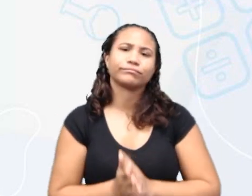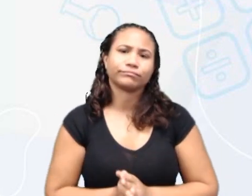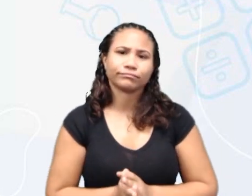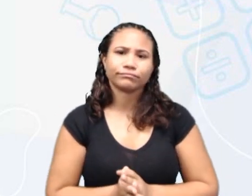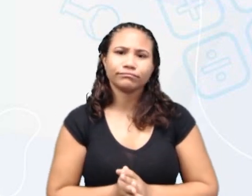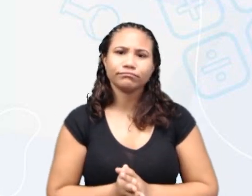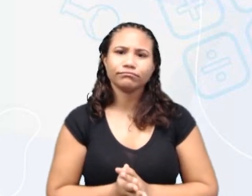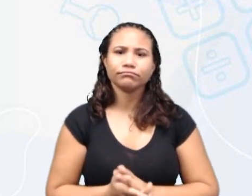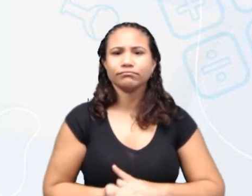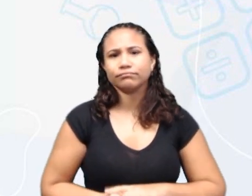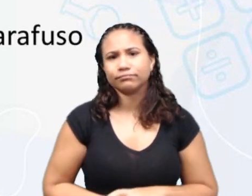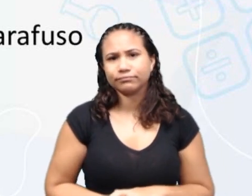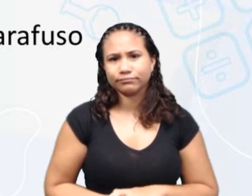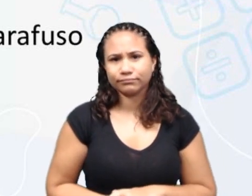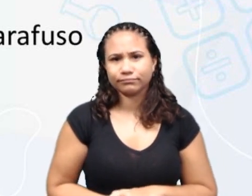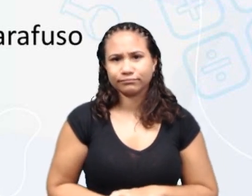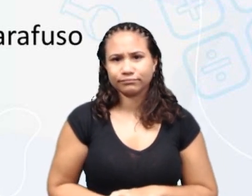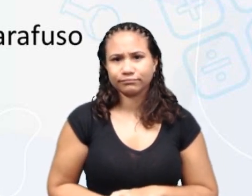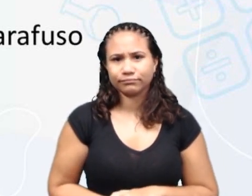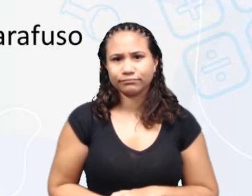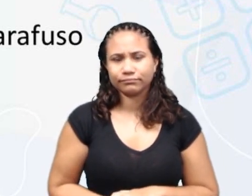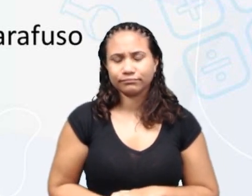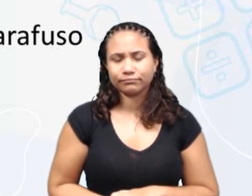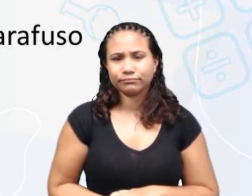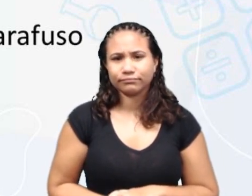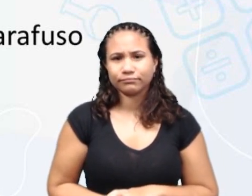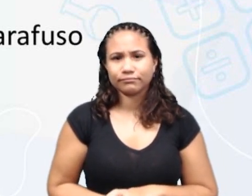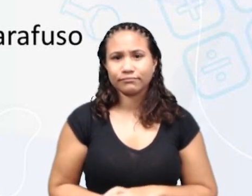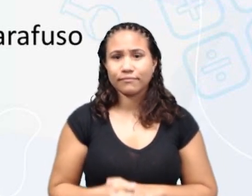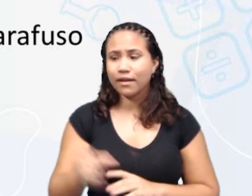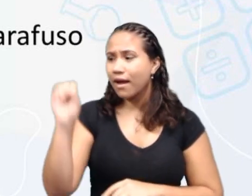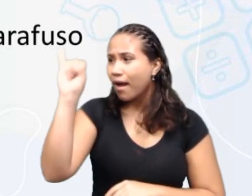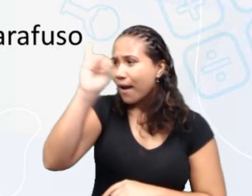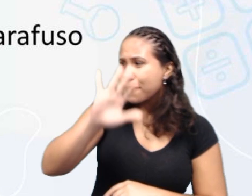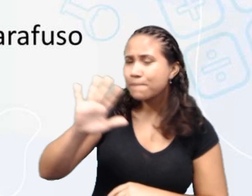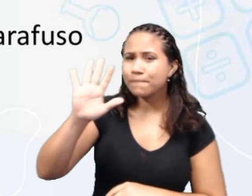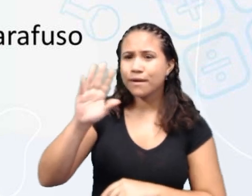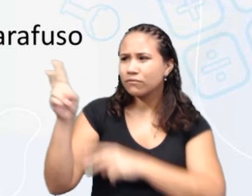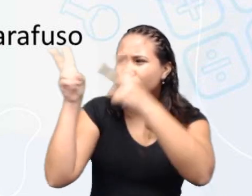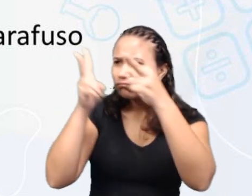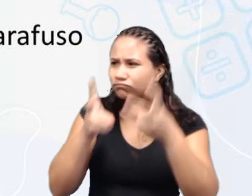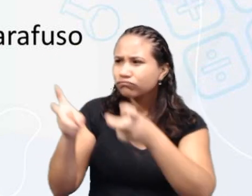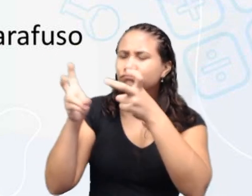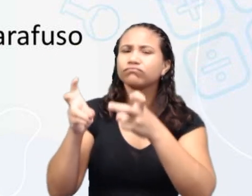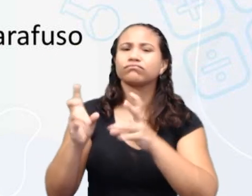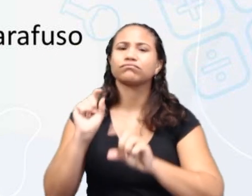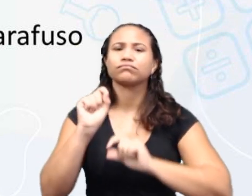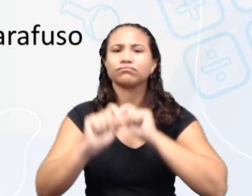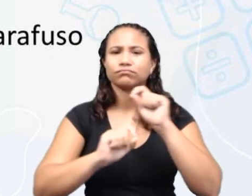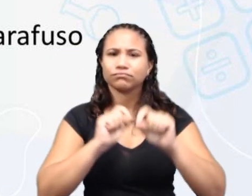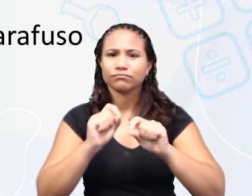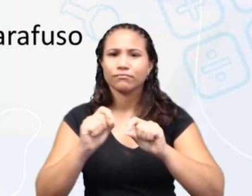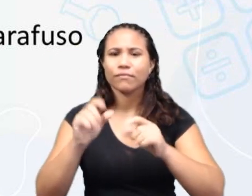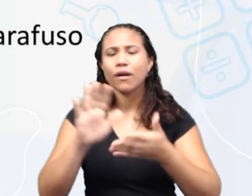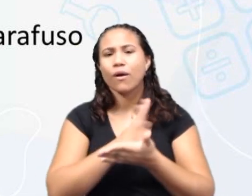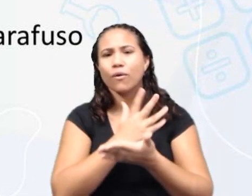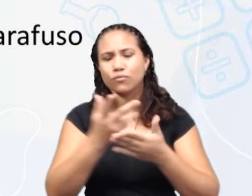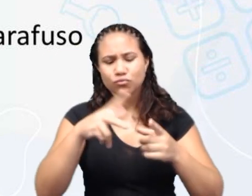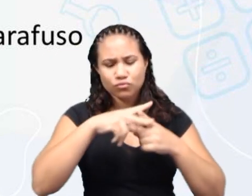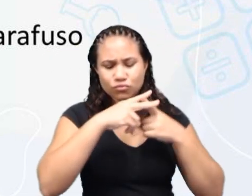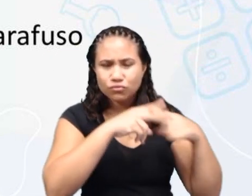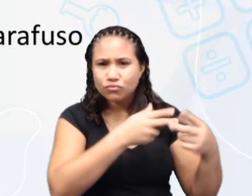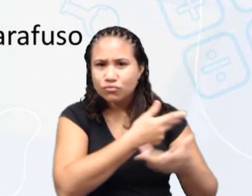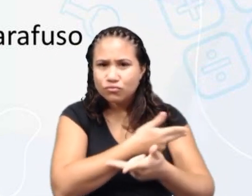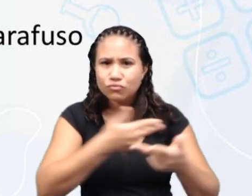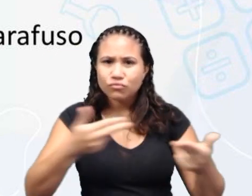comuns. Nessa figura, nós observamos alguns objetos e